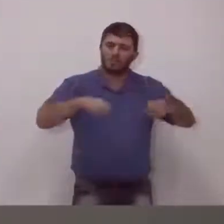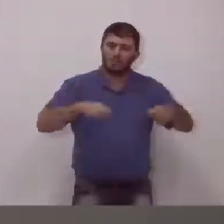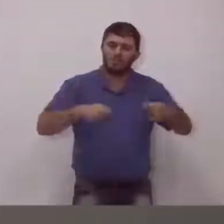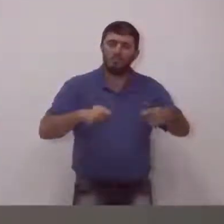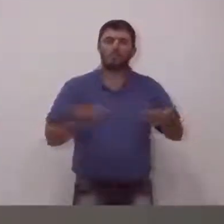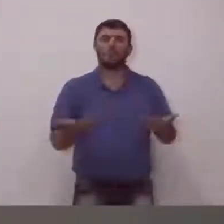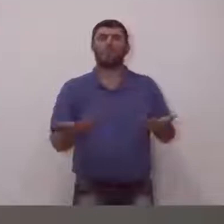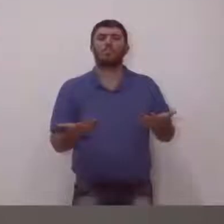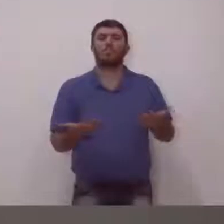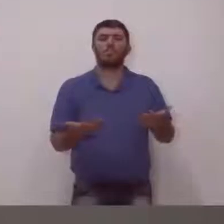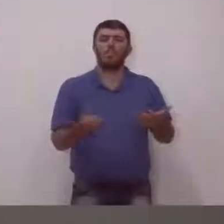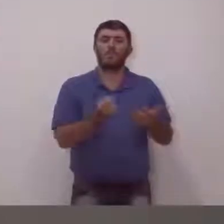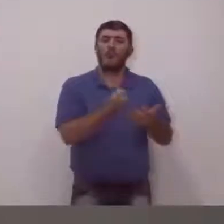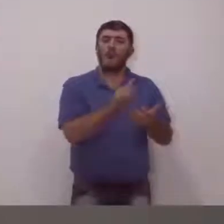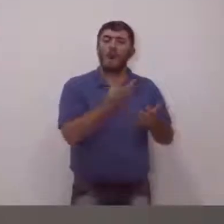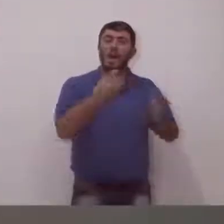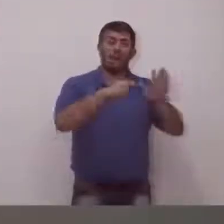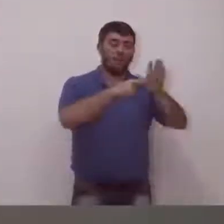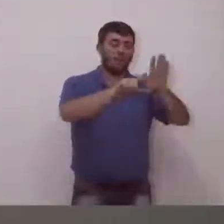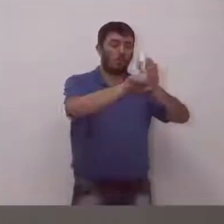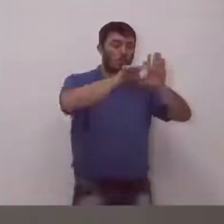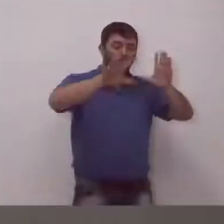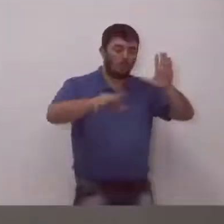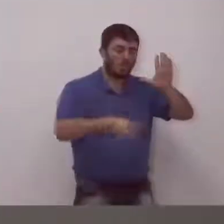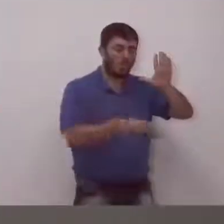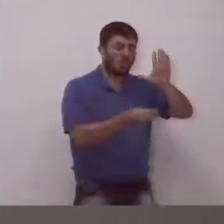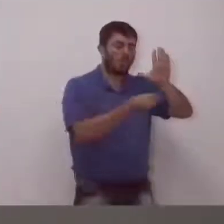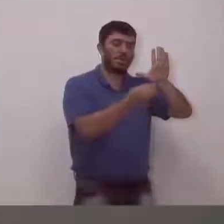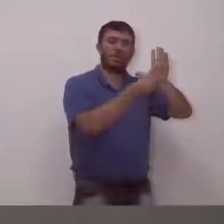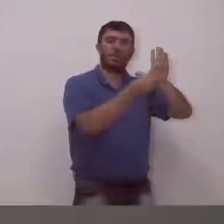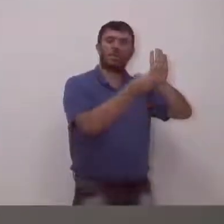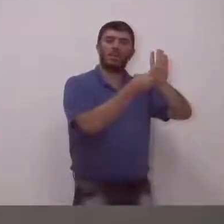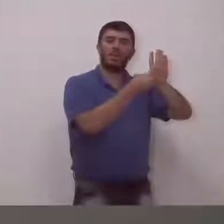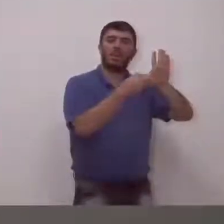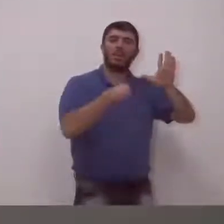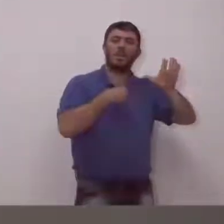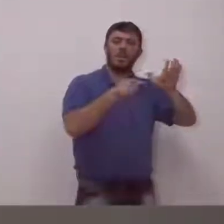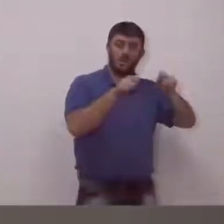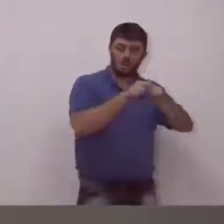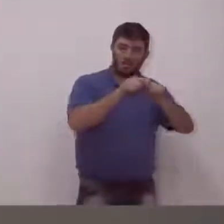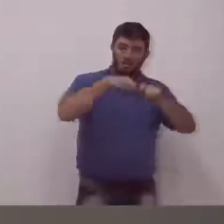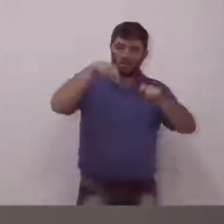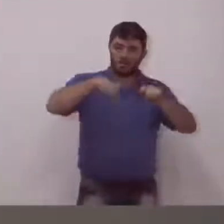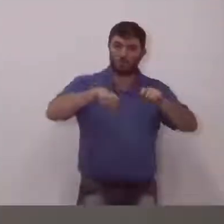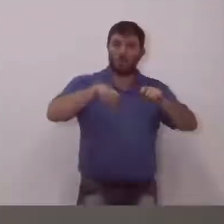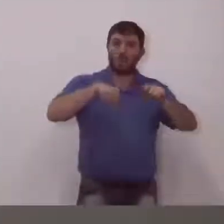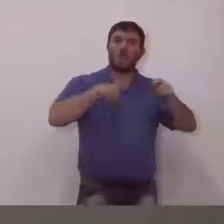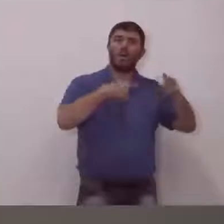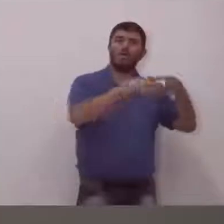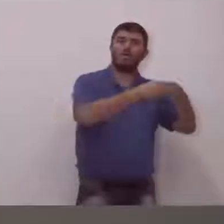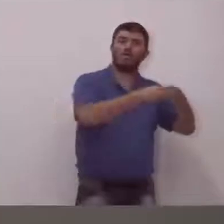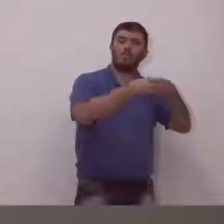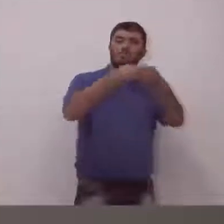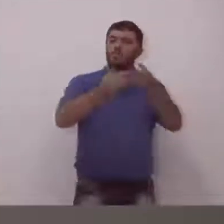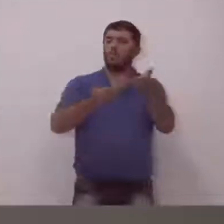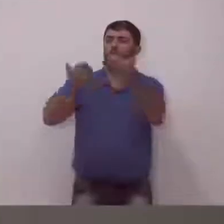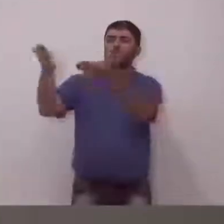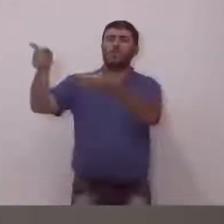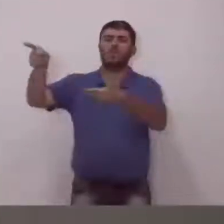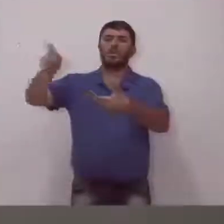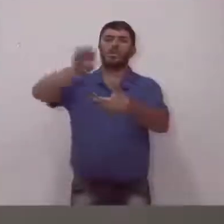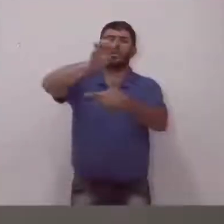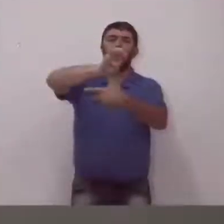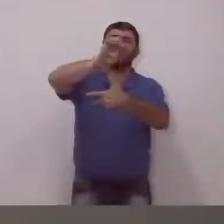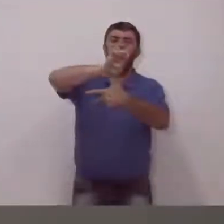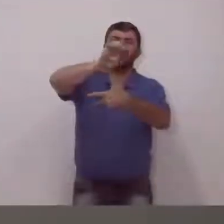Algumas minutas, nós encaminhamos, nós fazemos aqui a casa e levamos, ou indicamos ao executivo essas minutas.